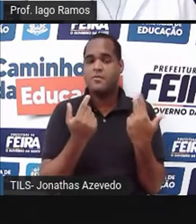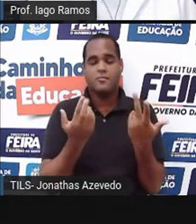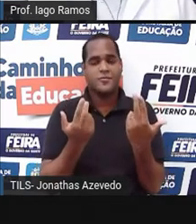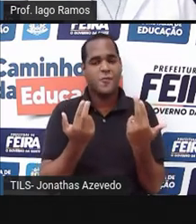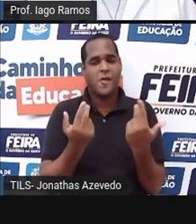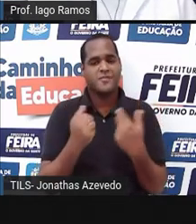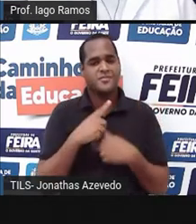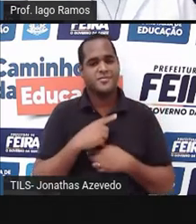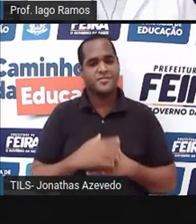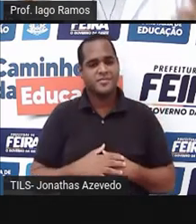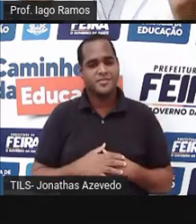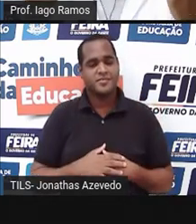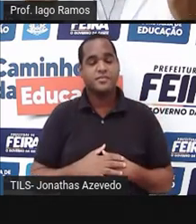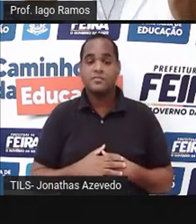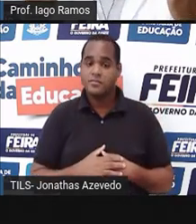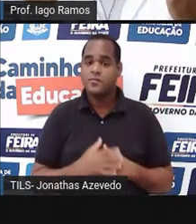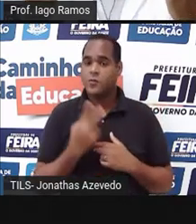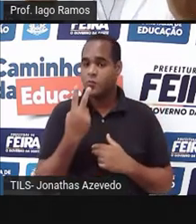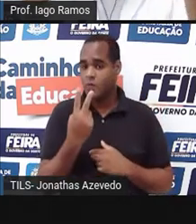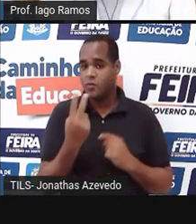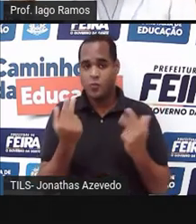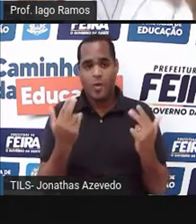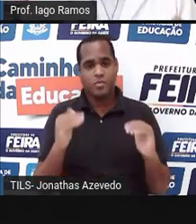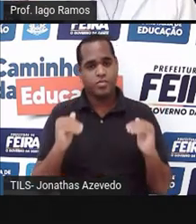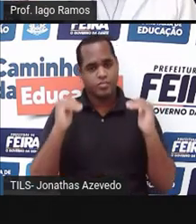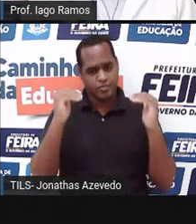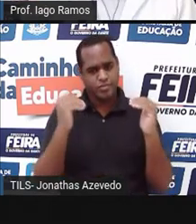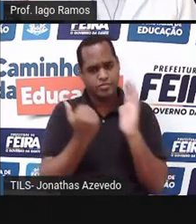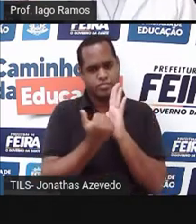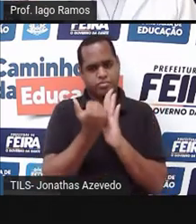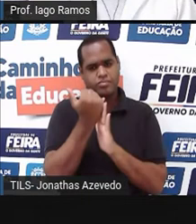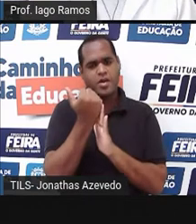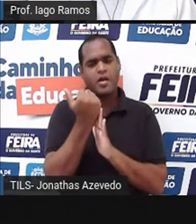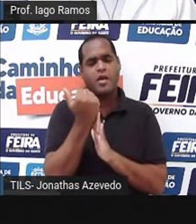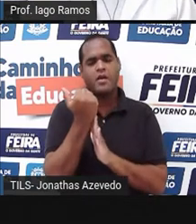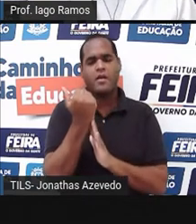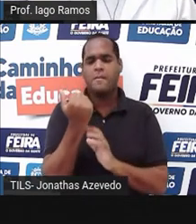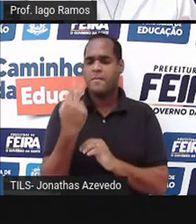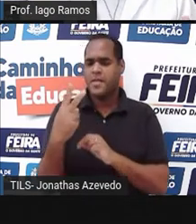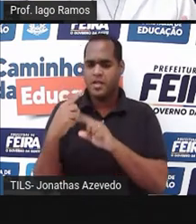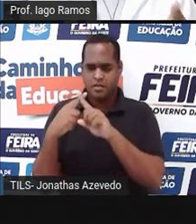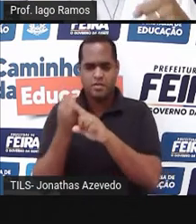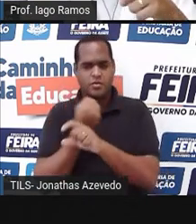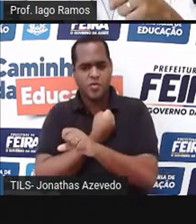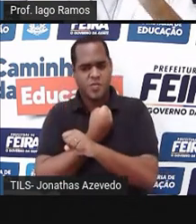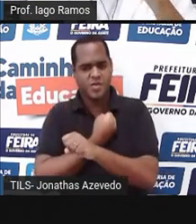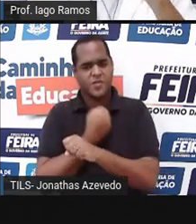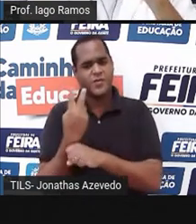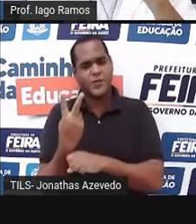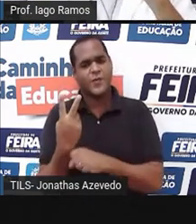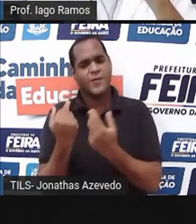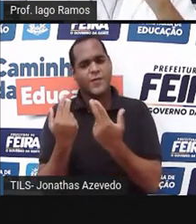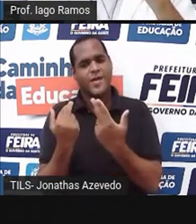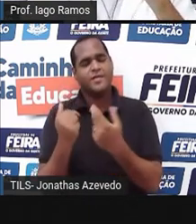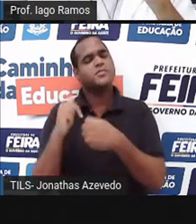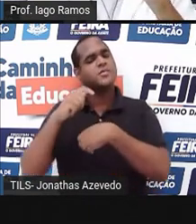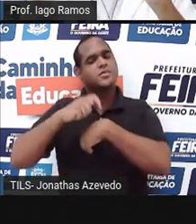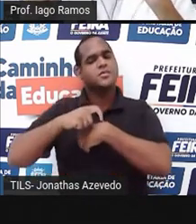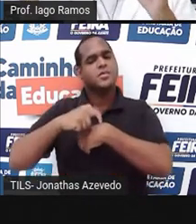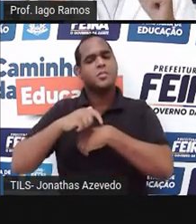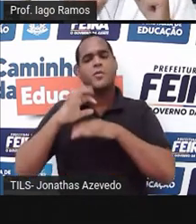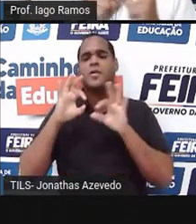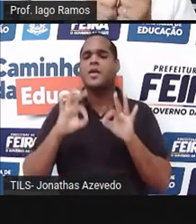Professor, os dois tá aumentando, multiplicando pelo mesmo número. Então, o tempo da partida